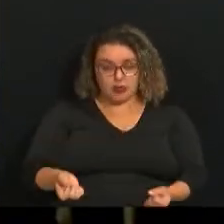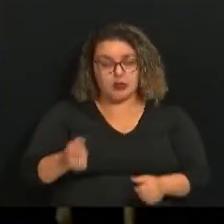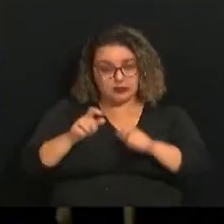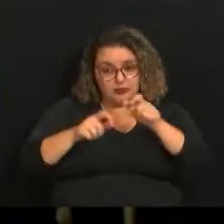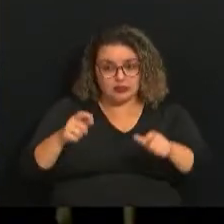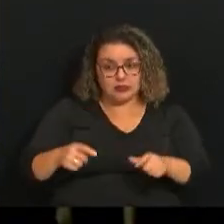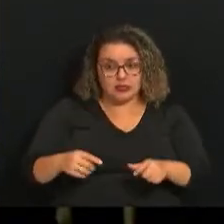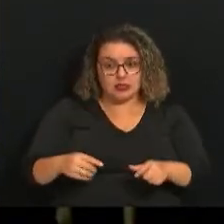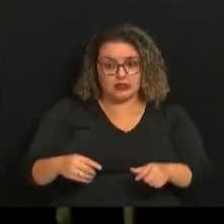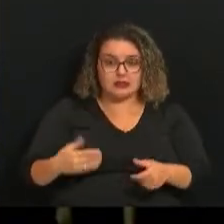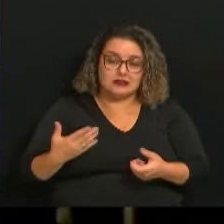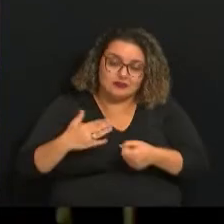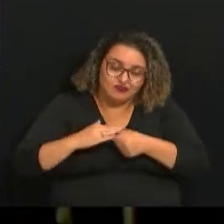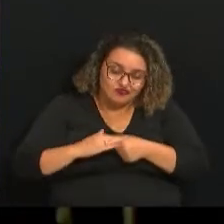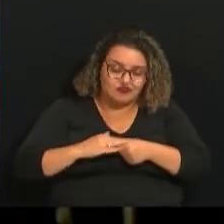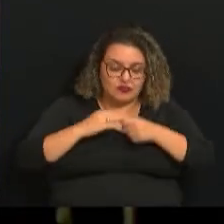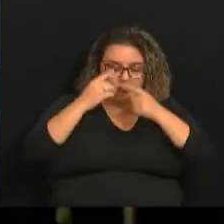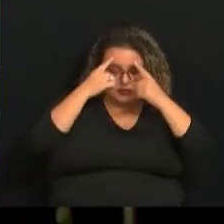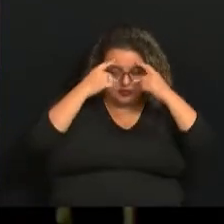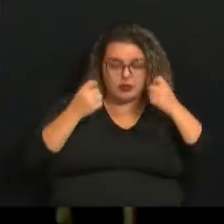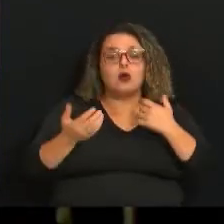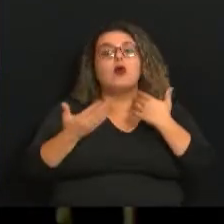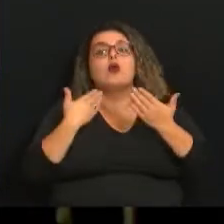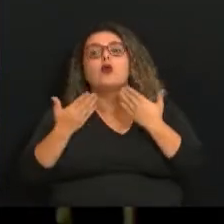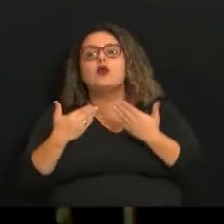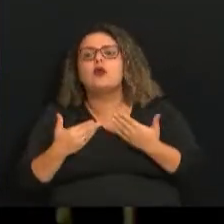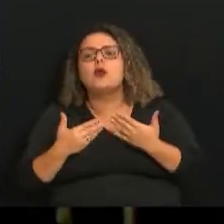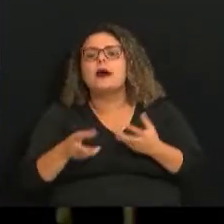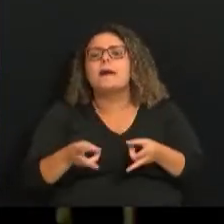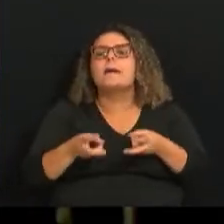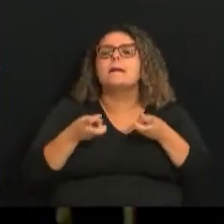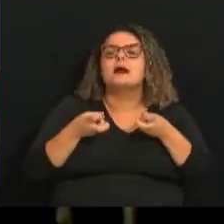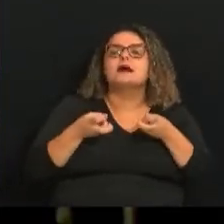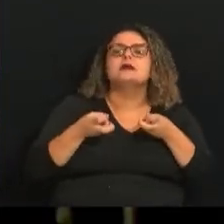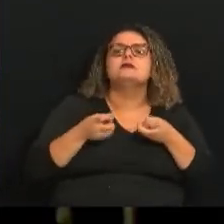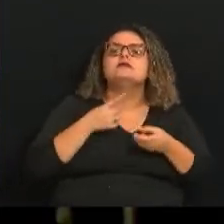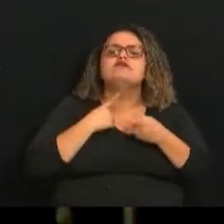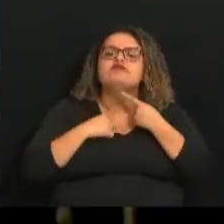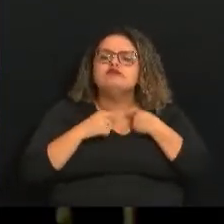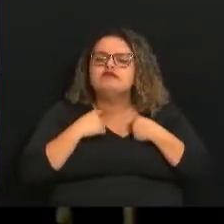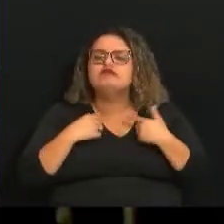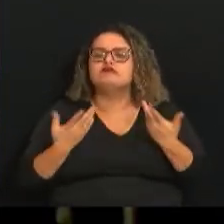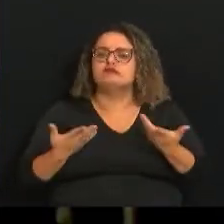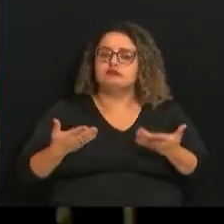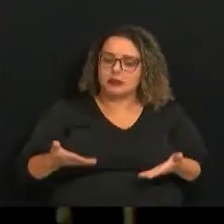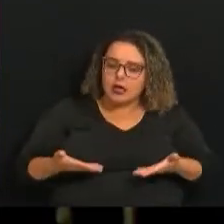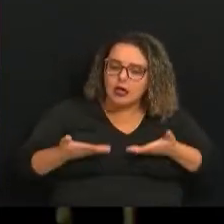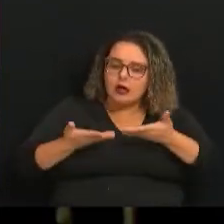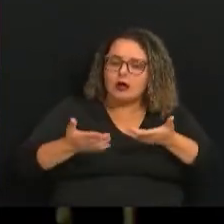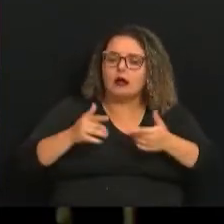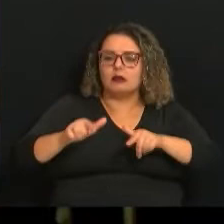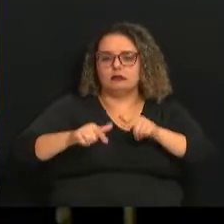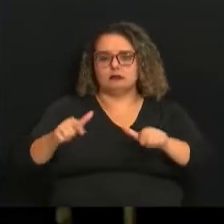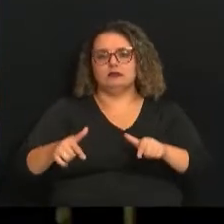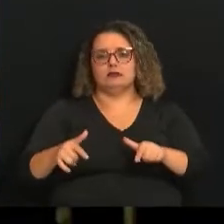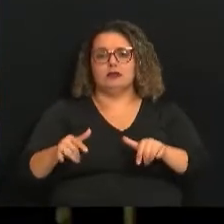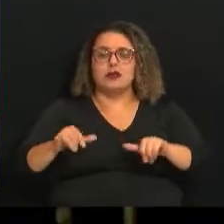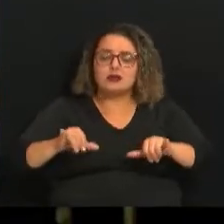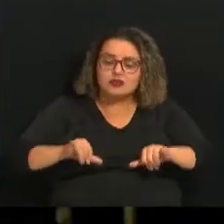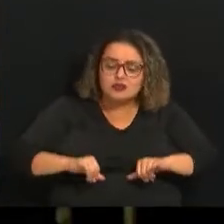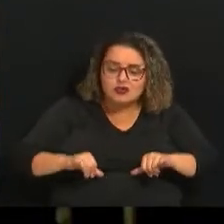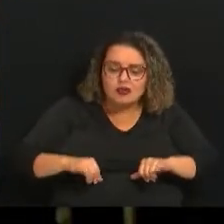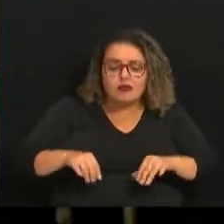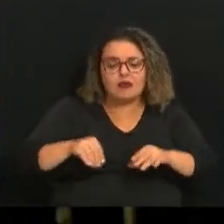eu estive conversando com as mulheres e vi essa necessidade de trazer este trabalho, porque muitas delas sofrem violência